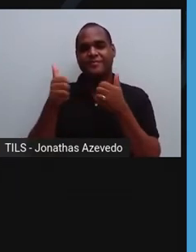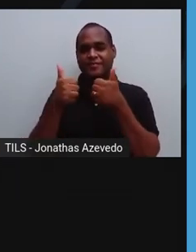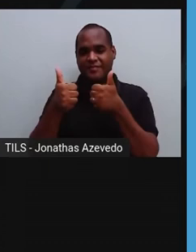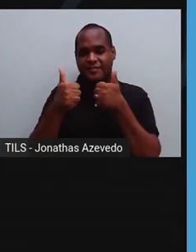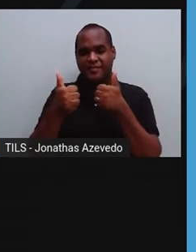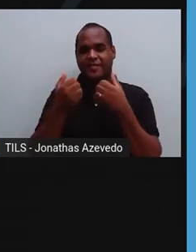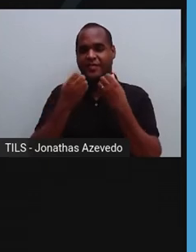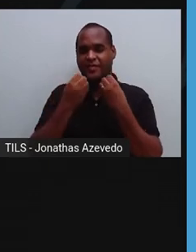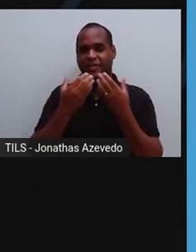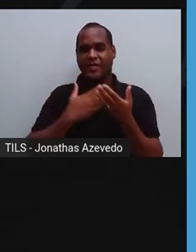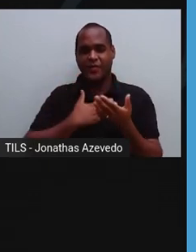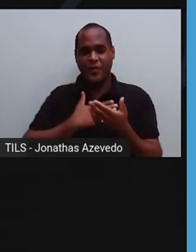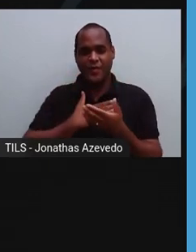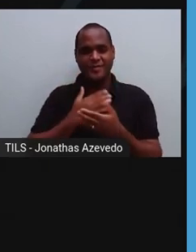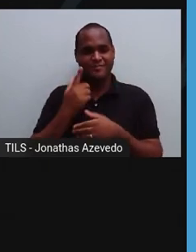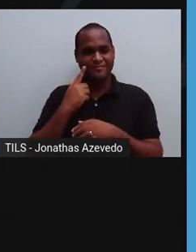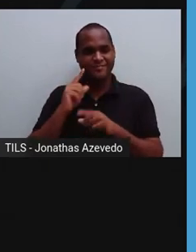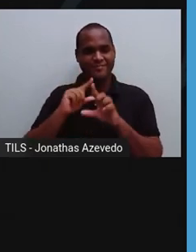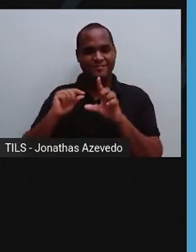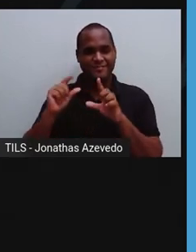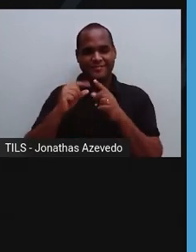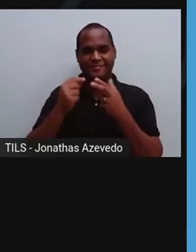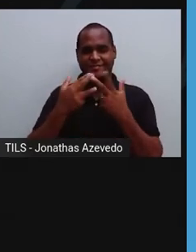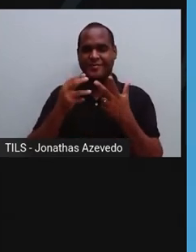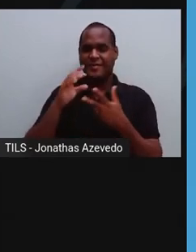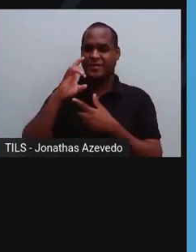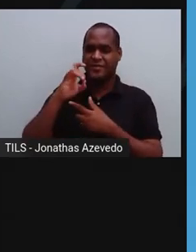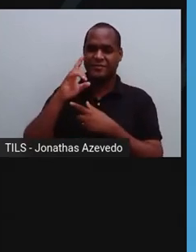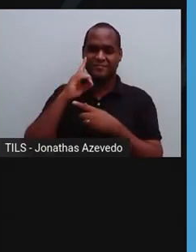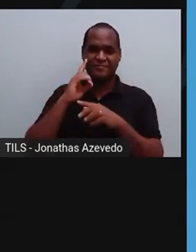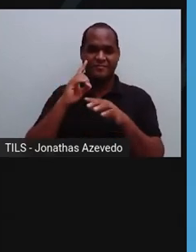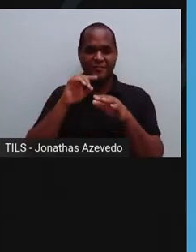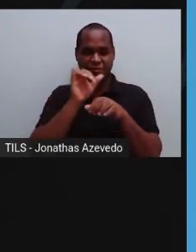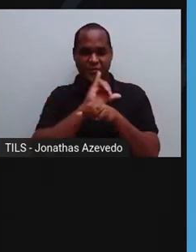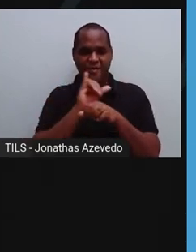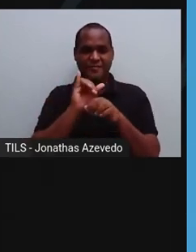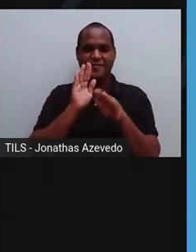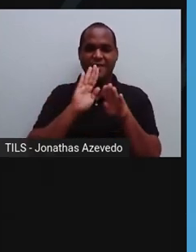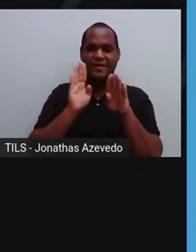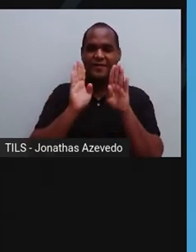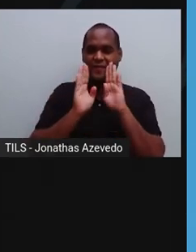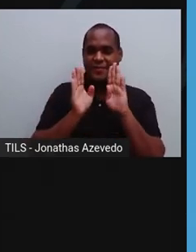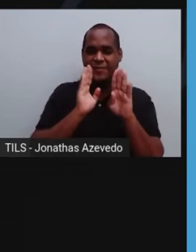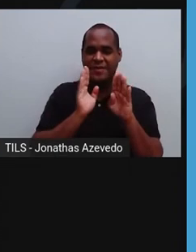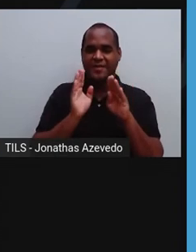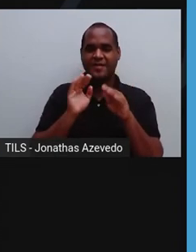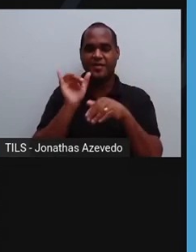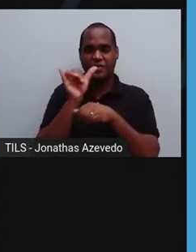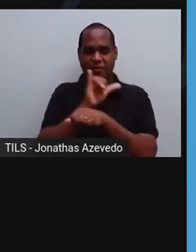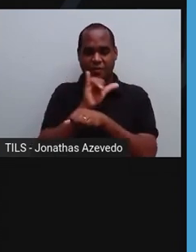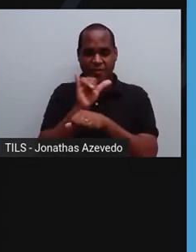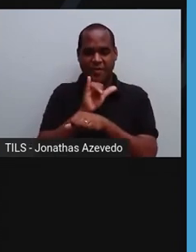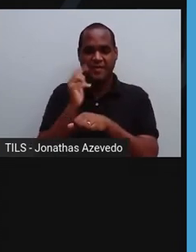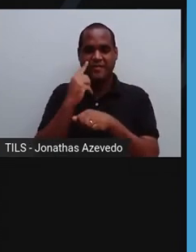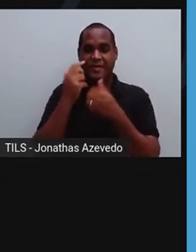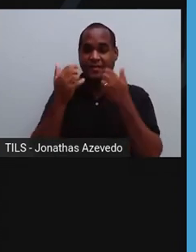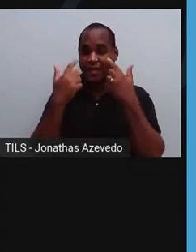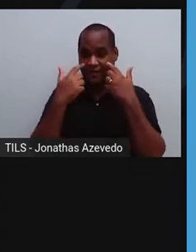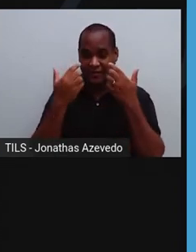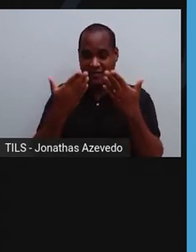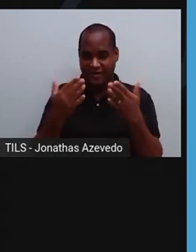se você gosta do nosso canal, nunca é demais pedir para você compartilhar. E se é a primeira vez que você está assistindo a nossa matéria,